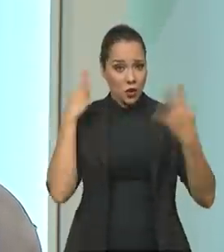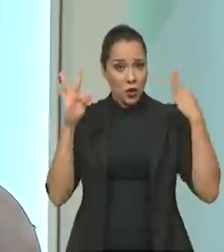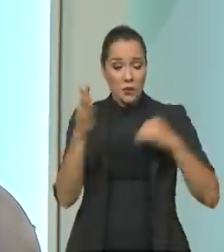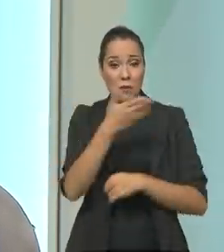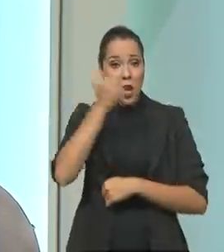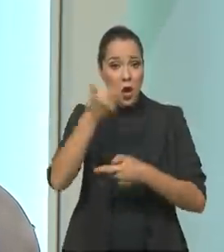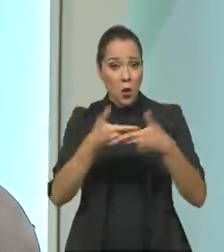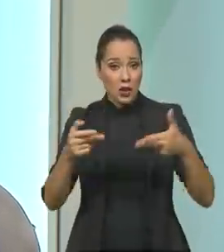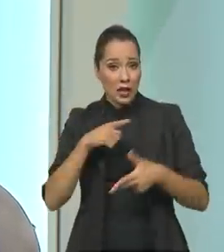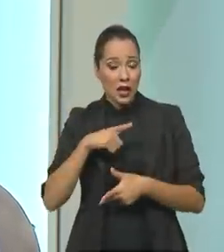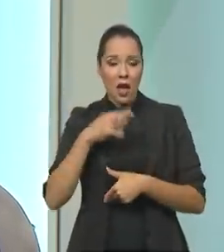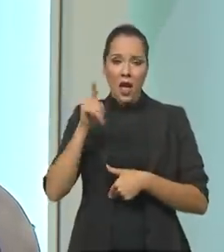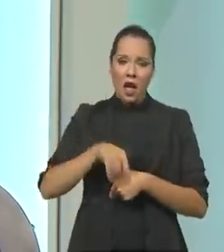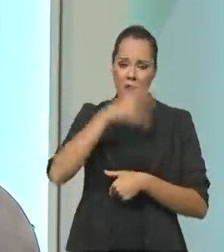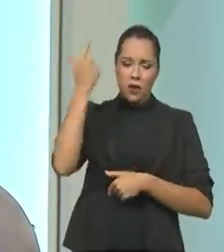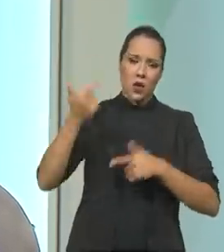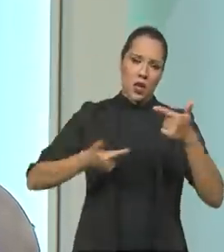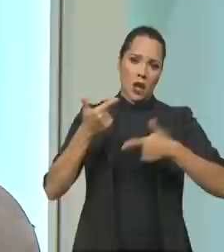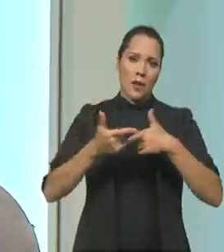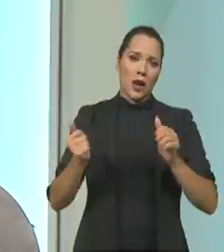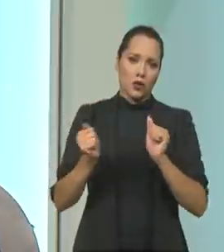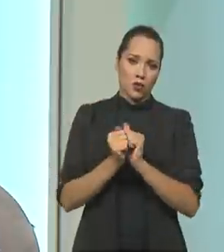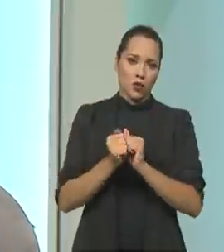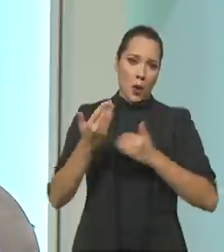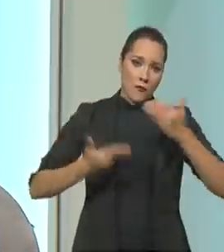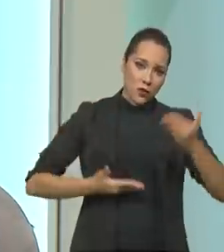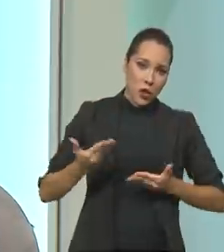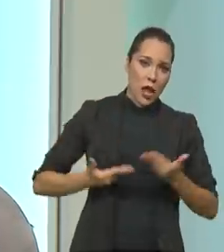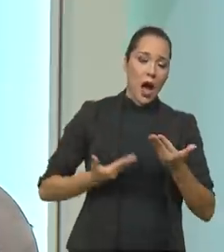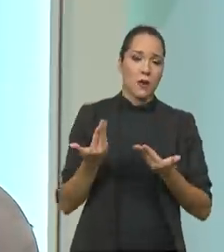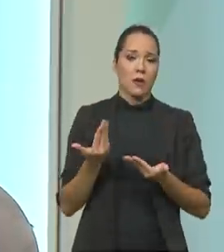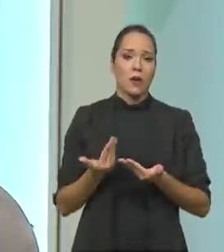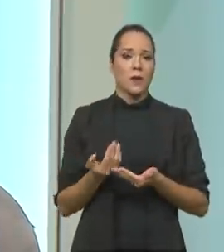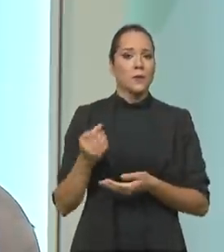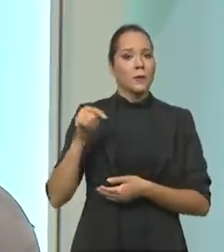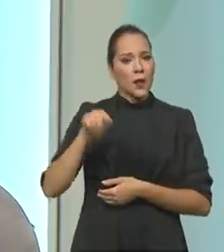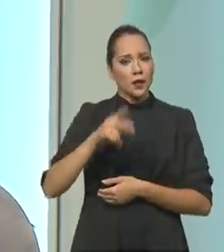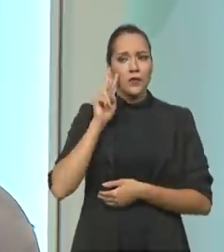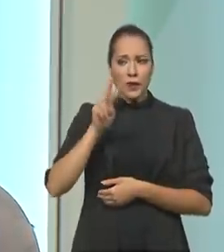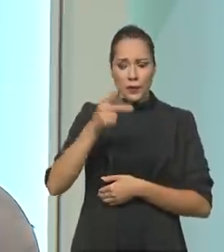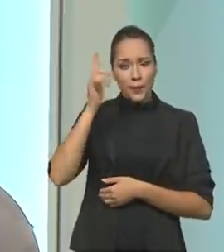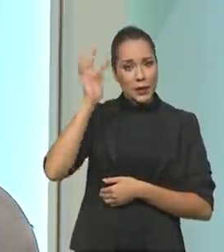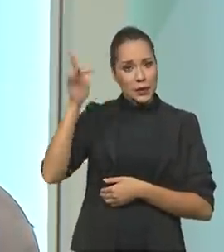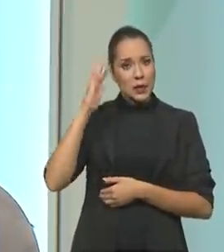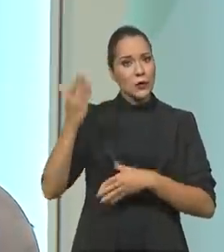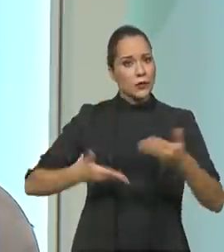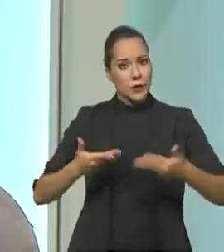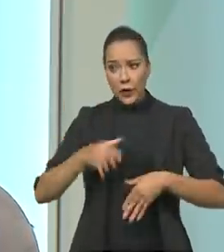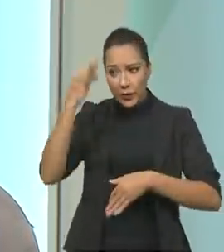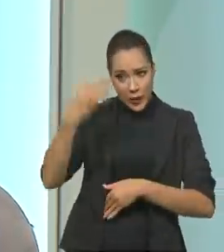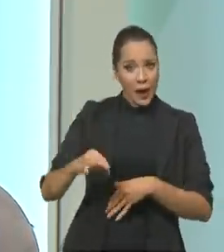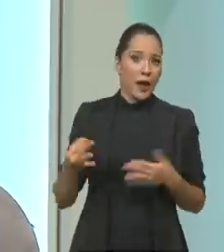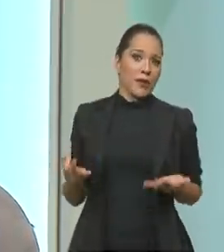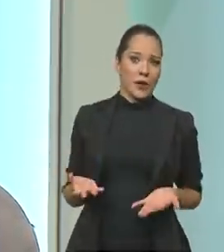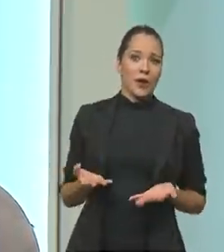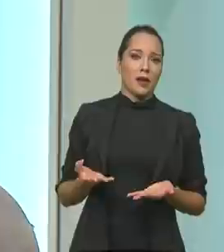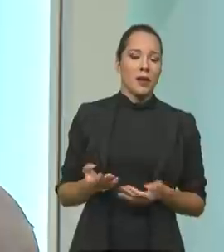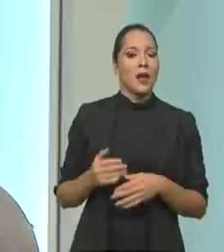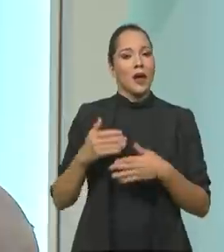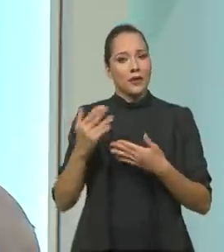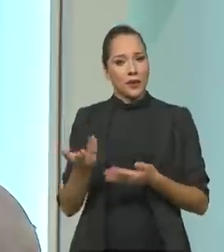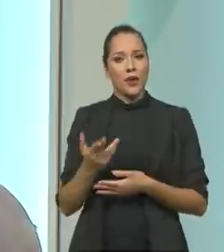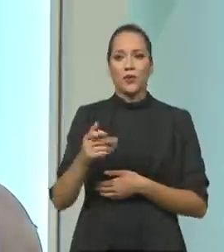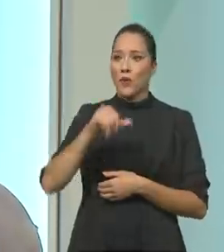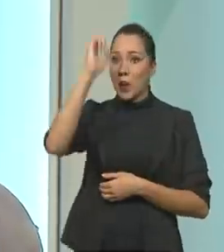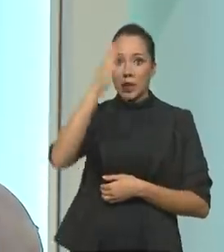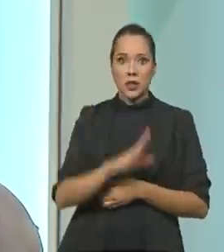são os seus funcionários. E a gente fez isso daí, pensando nos funcionários também, e deu certo, né? Tanto é que o Brasil recebeu uma moção de